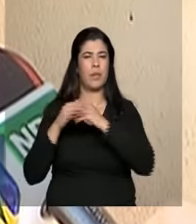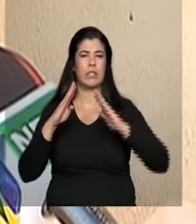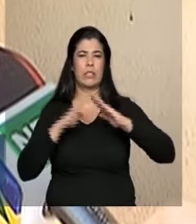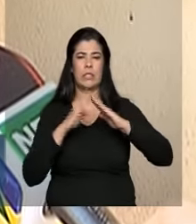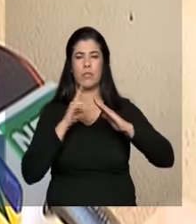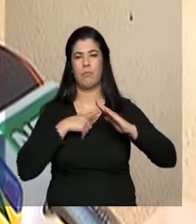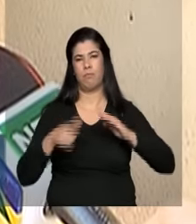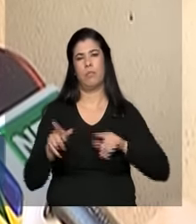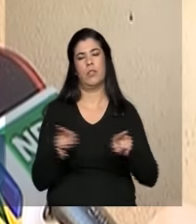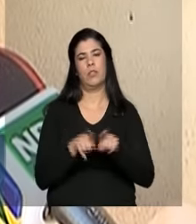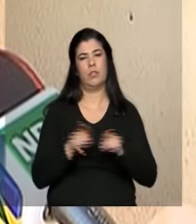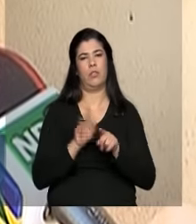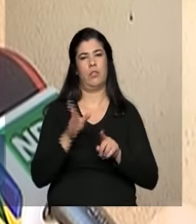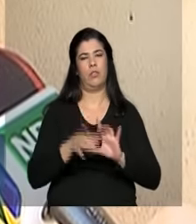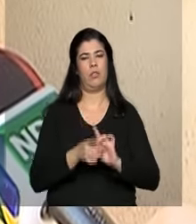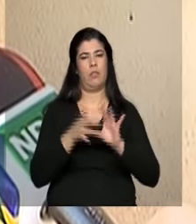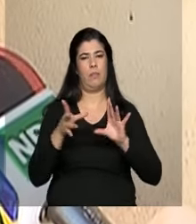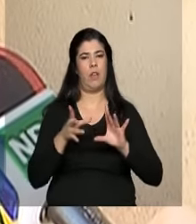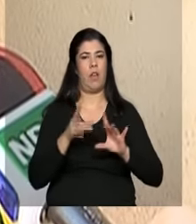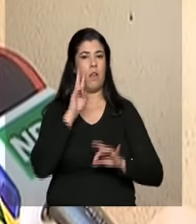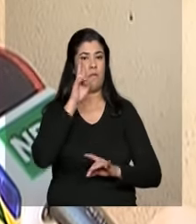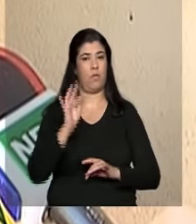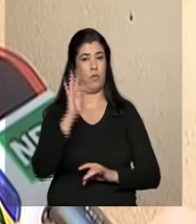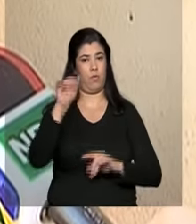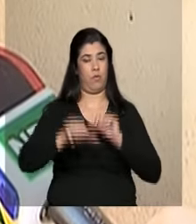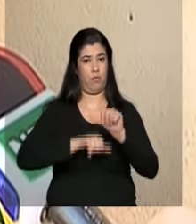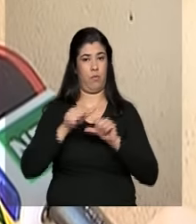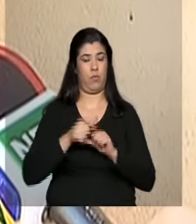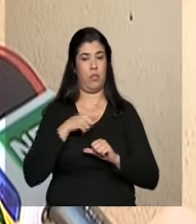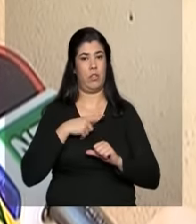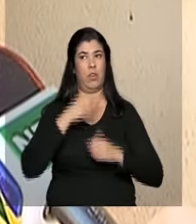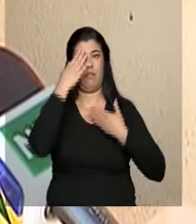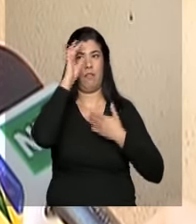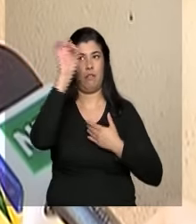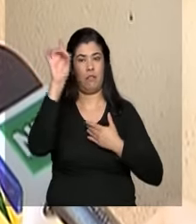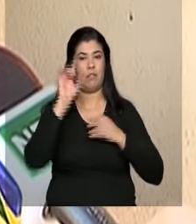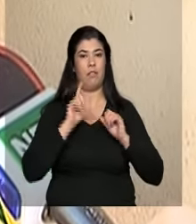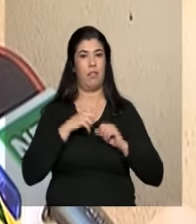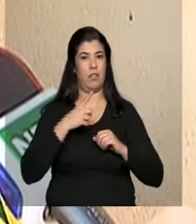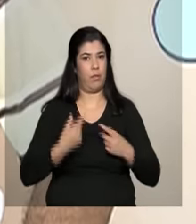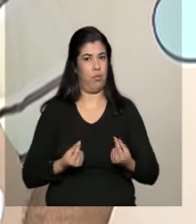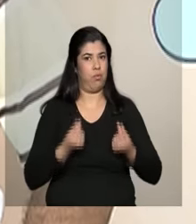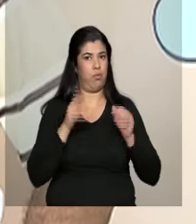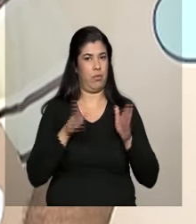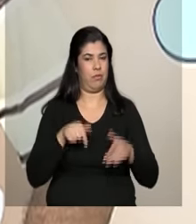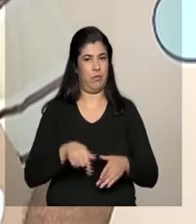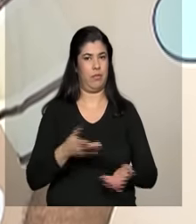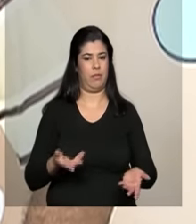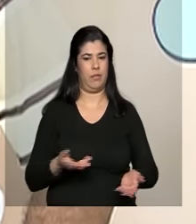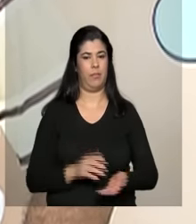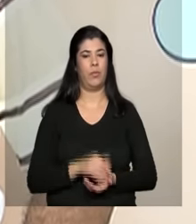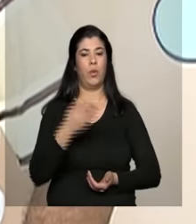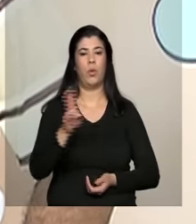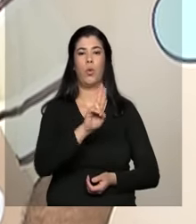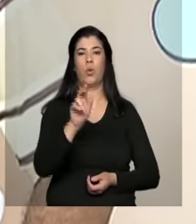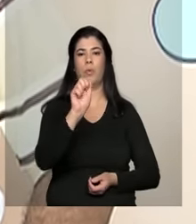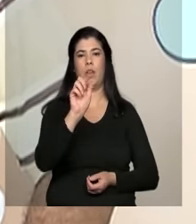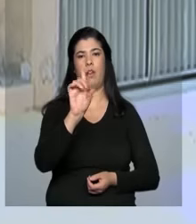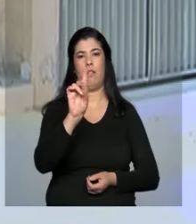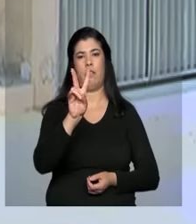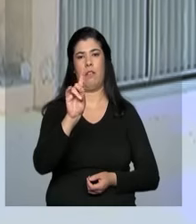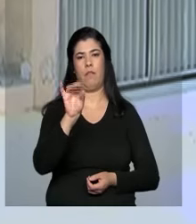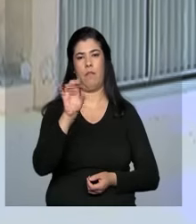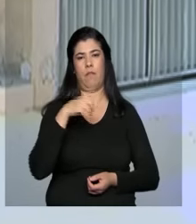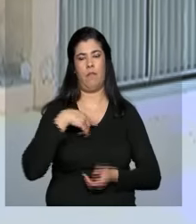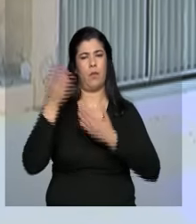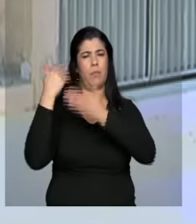Hoje a já tem a liberdade aqui hoje é outra. Graças a Deus aqui a gente já pode dizer que nós também é rico. A Devaldo tem uma história parecida.